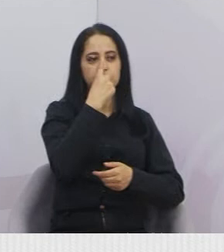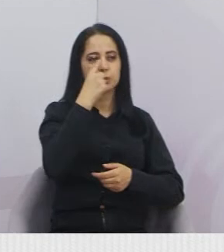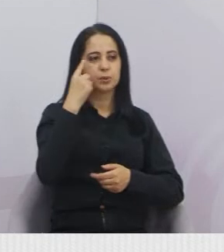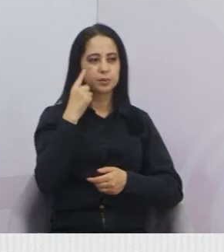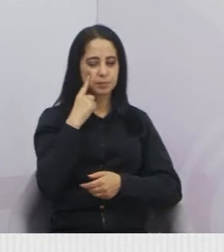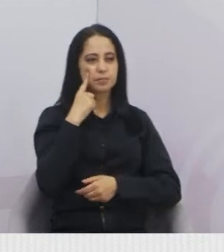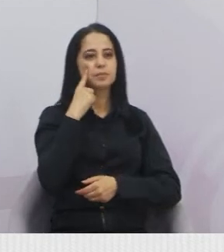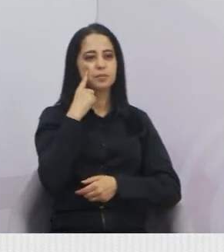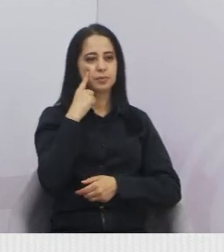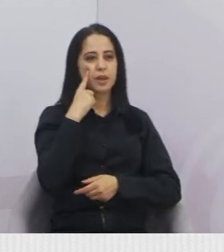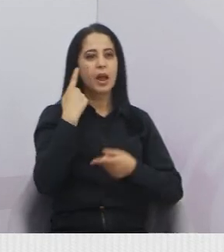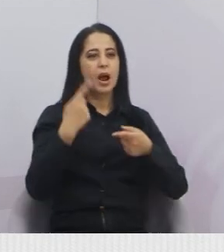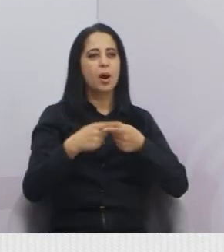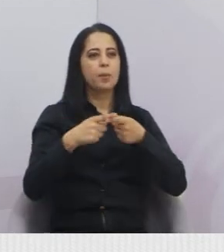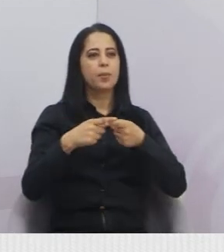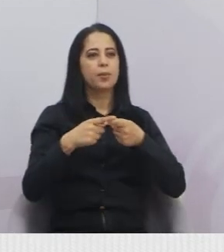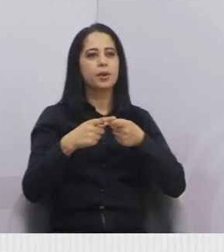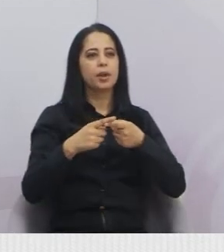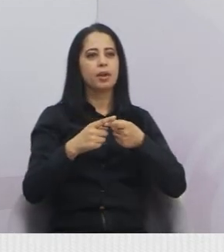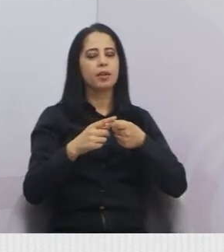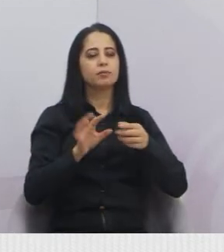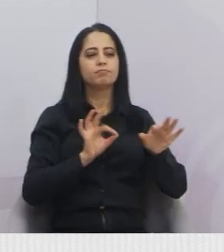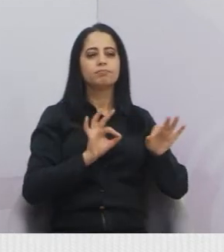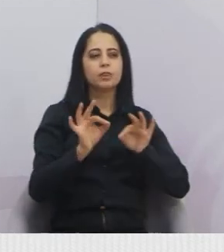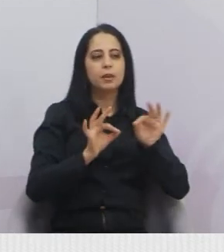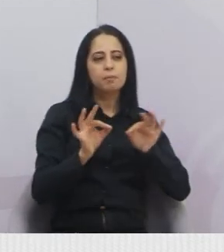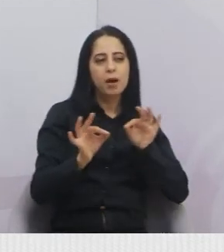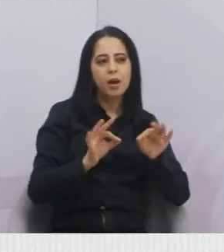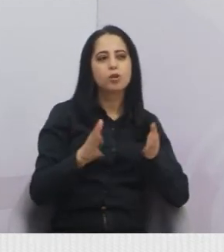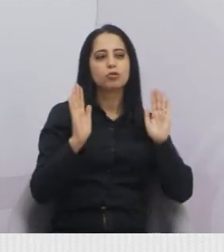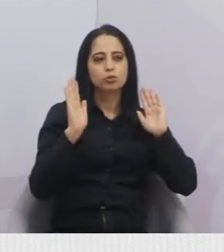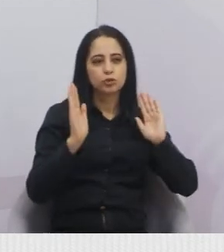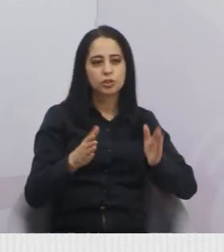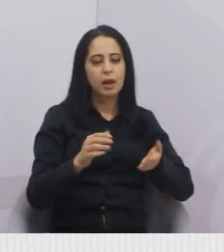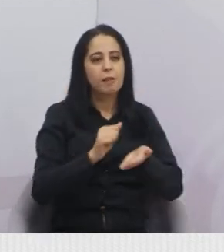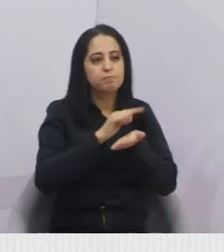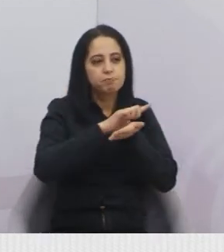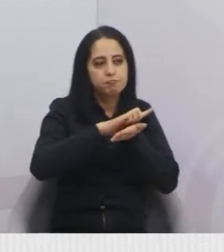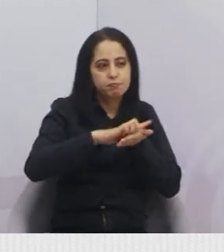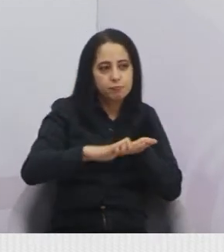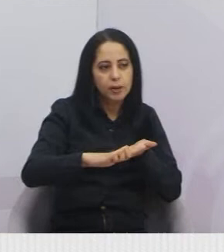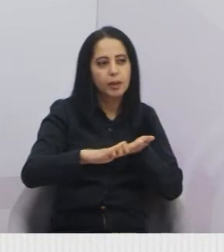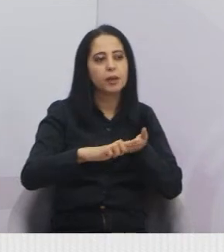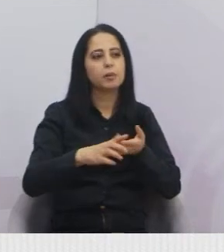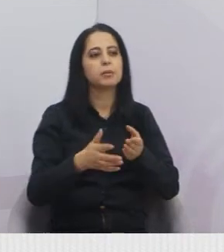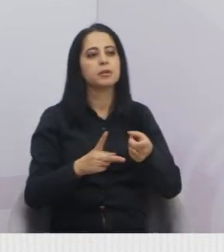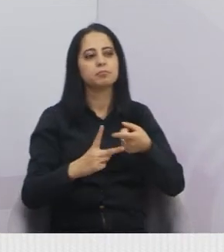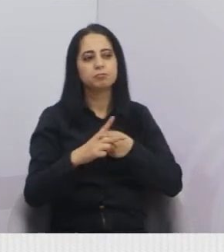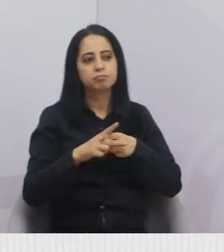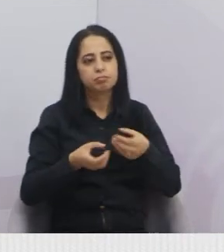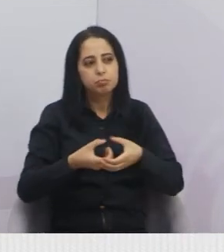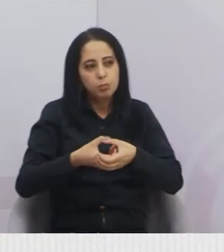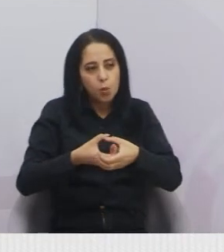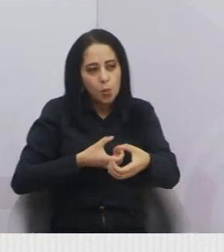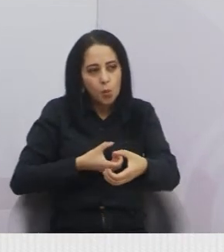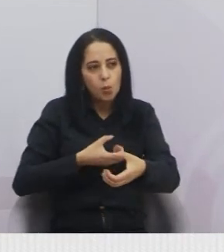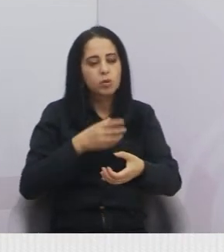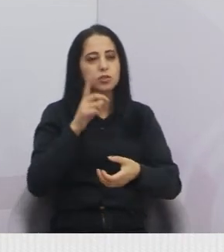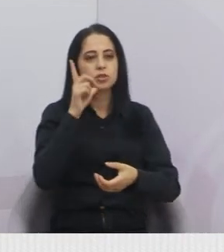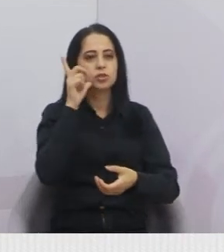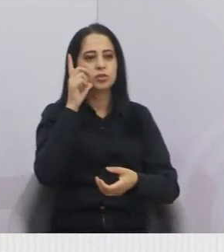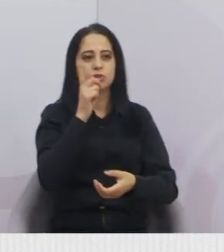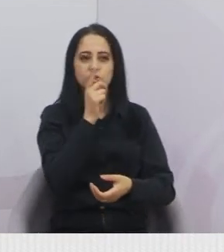demanda de uma limpeza de bueiro, que está terminando de limpar lá os bueiros lá, realizados. Próximo.